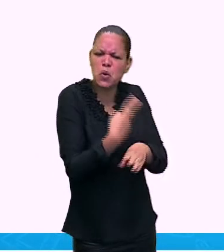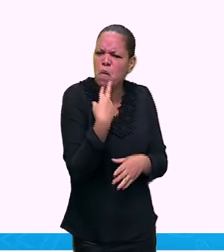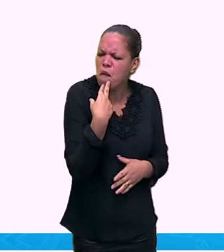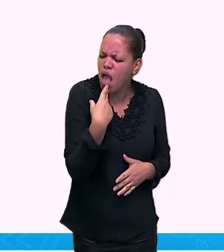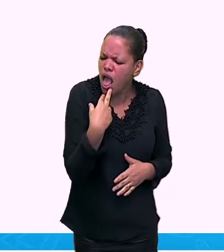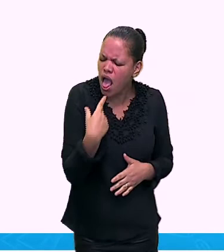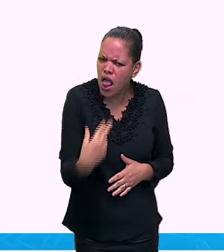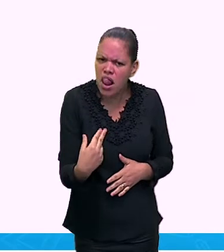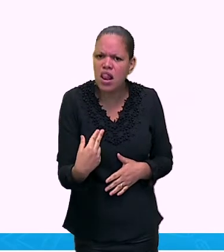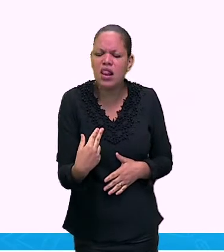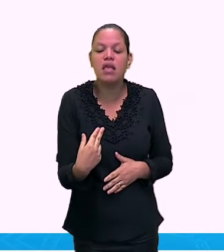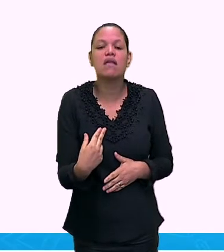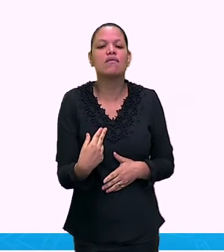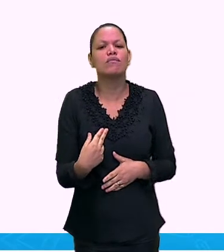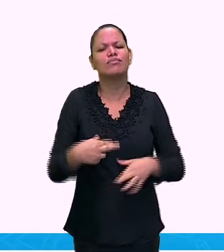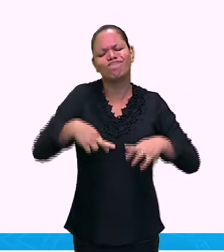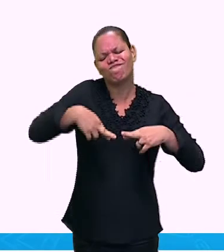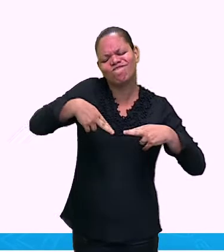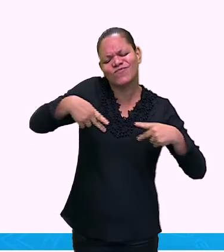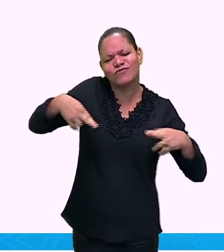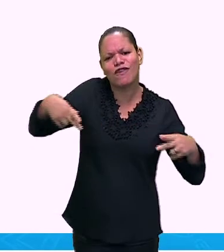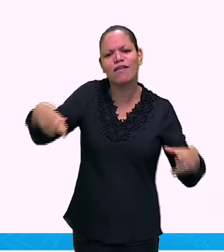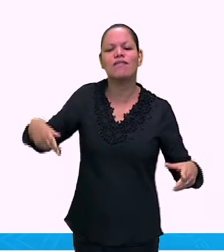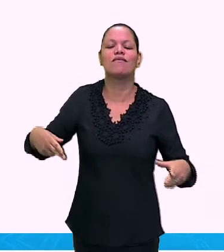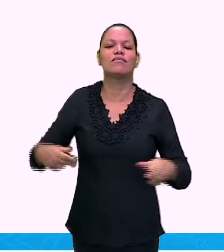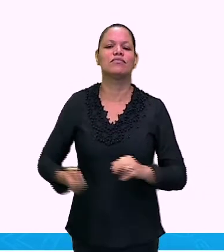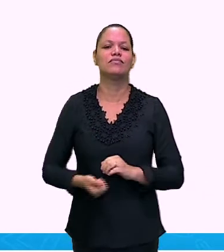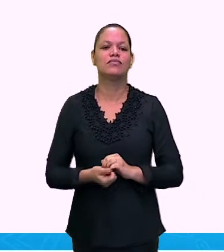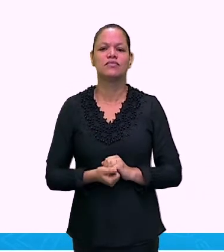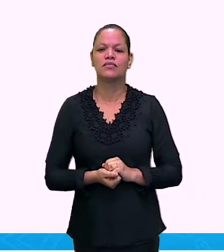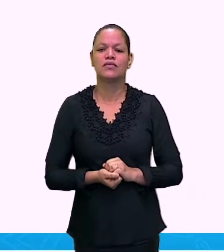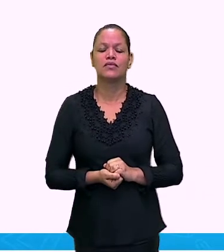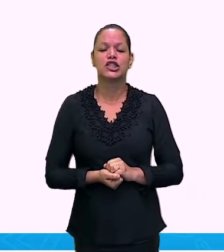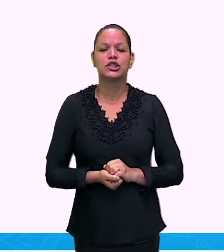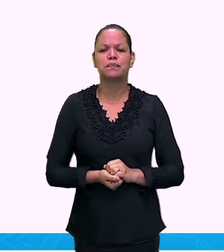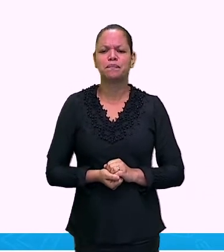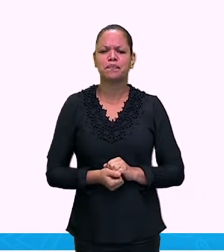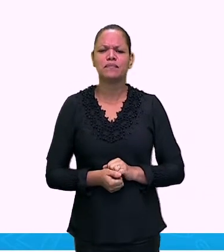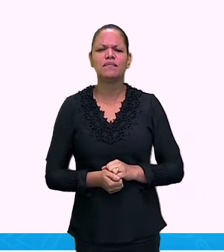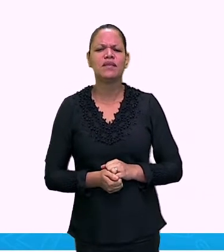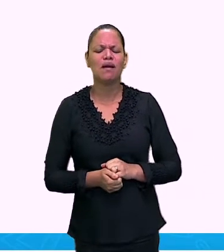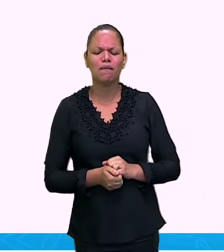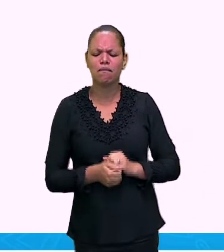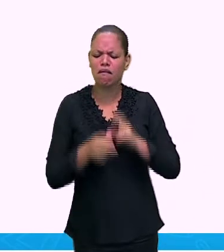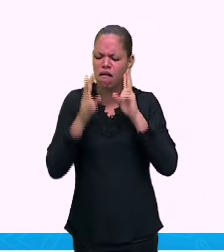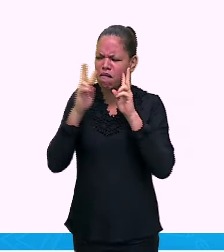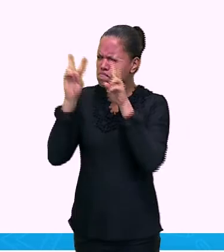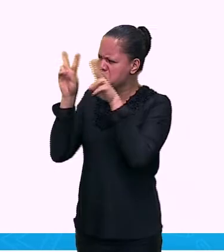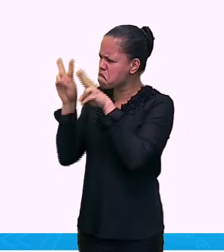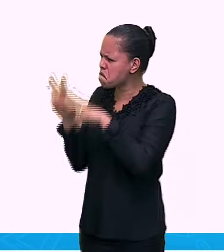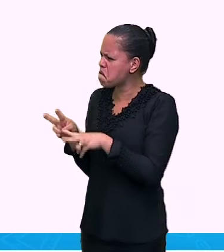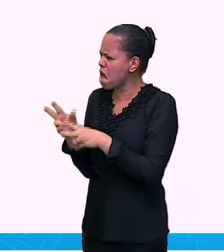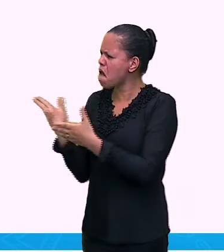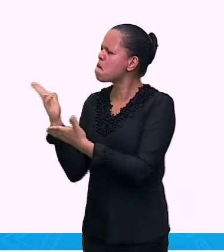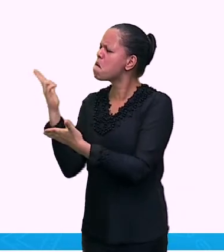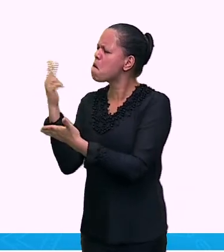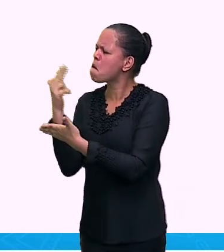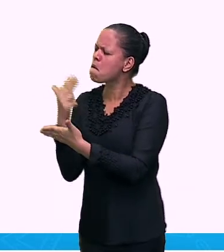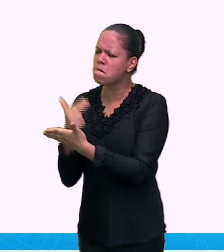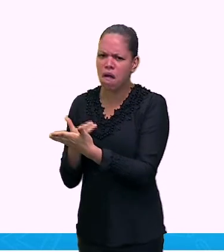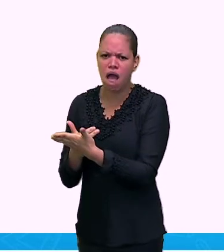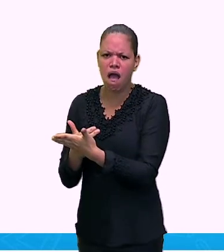forma de viver diferente. Quando a gente vê uma imagem de um índio, principalmente hoje com